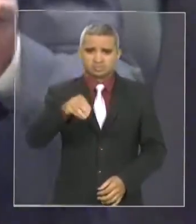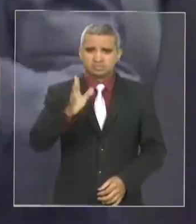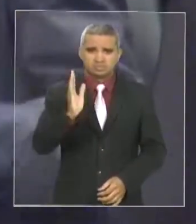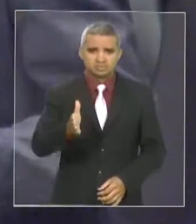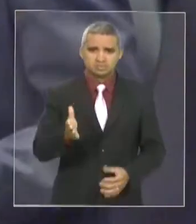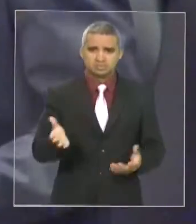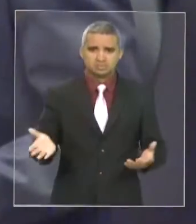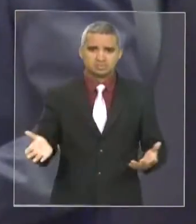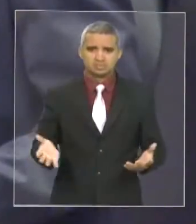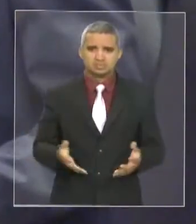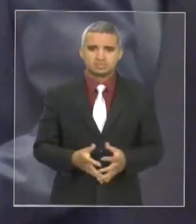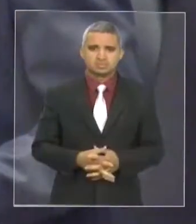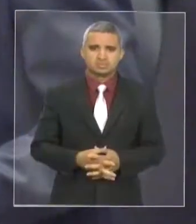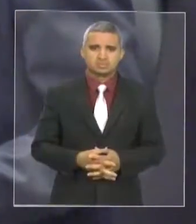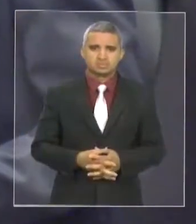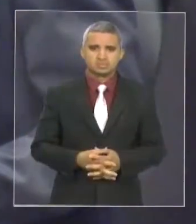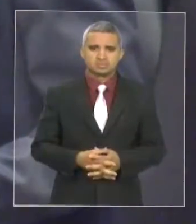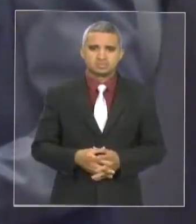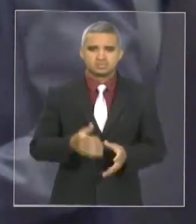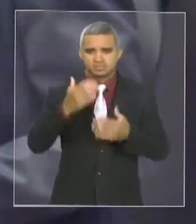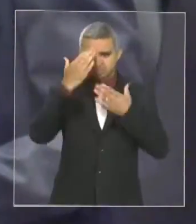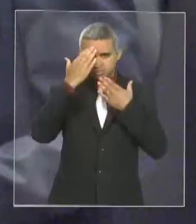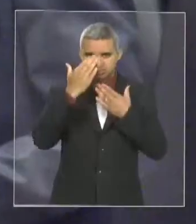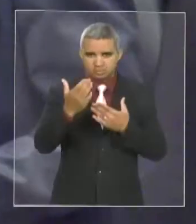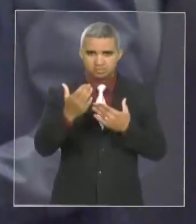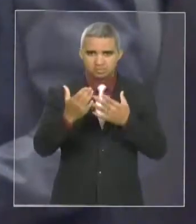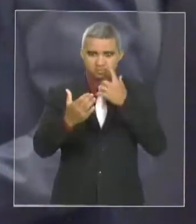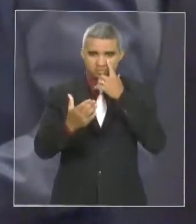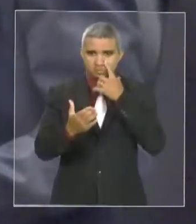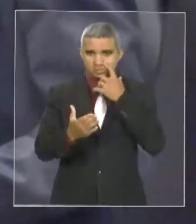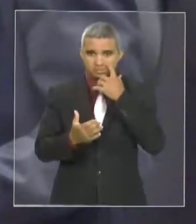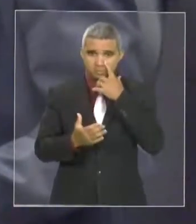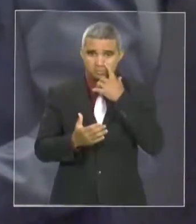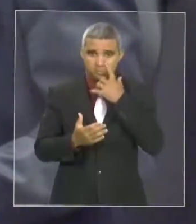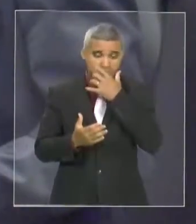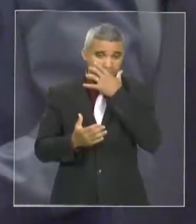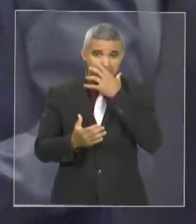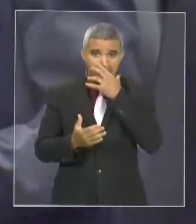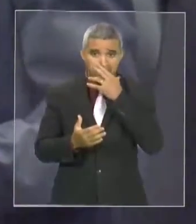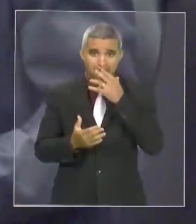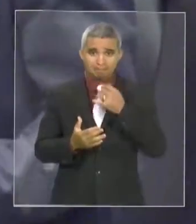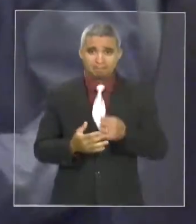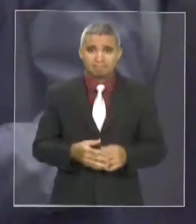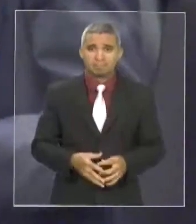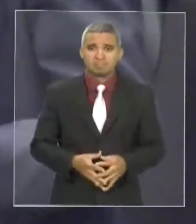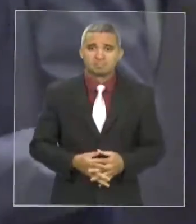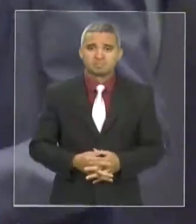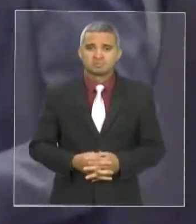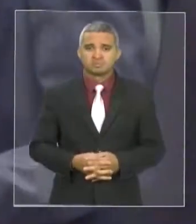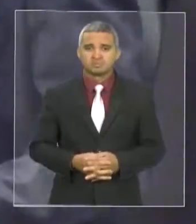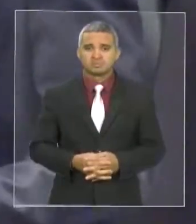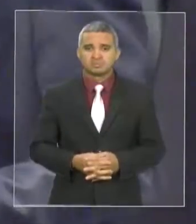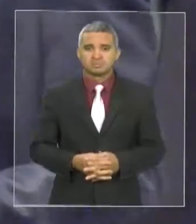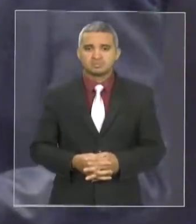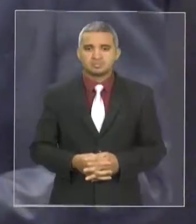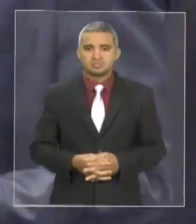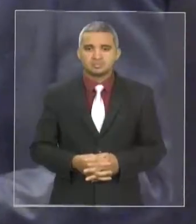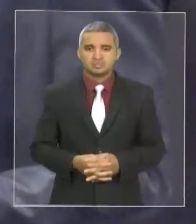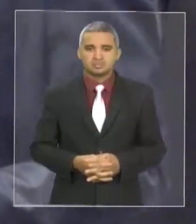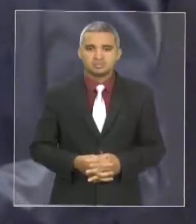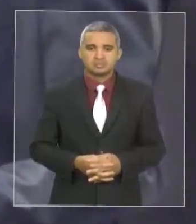amanhã, eu voto amanhã, setembro. Presidente, só são cinco segundos, só a brilhantar o discurso do nosso... Tem pouca gente para falar, senhor presidente.